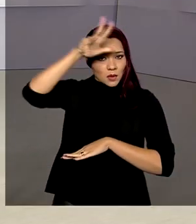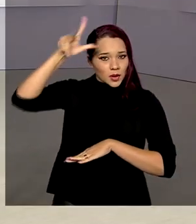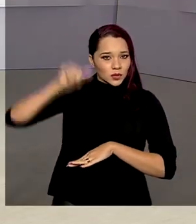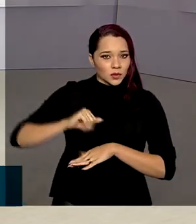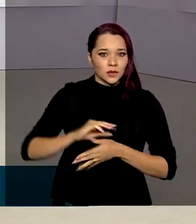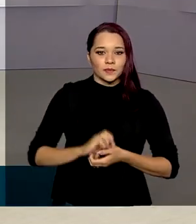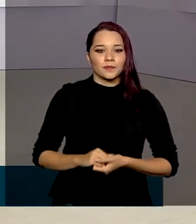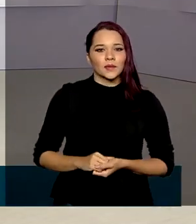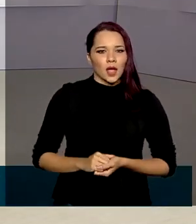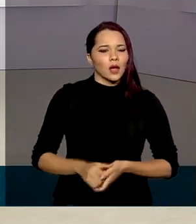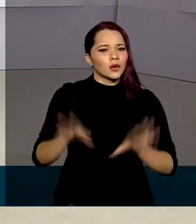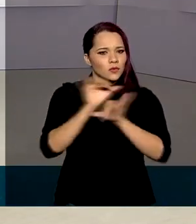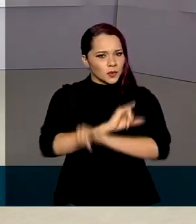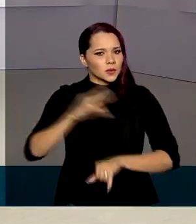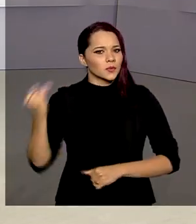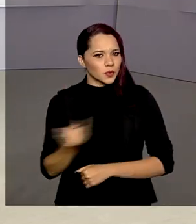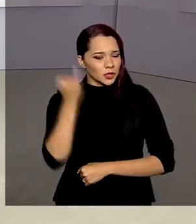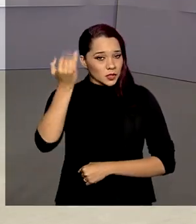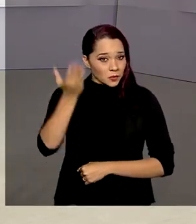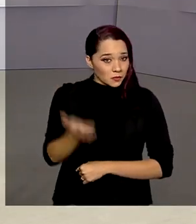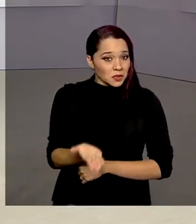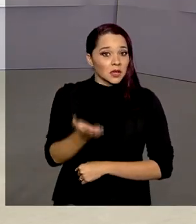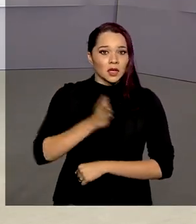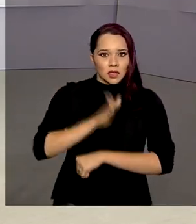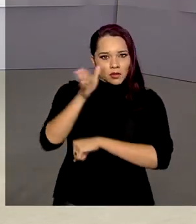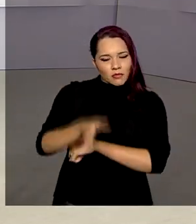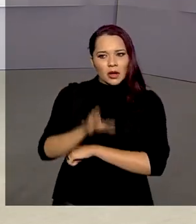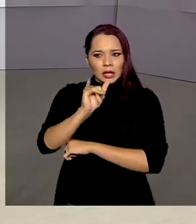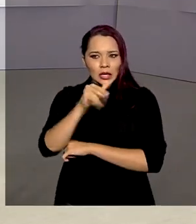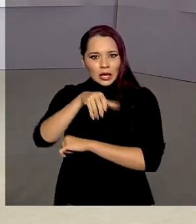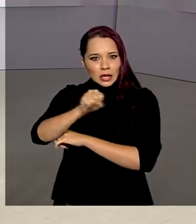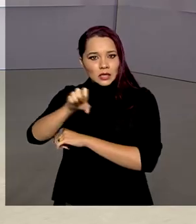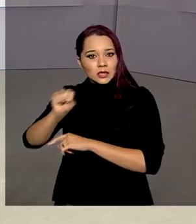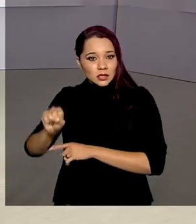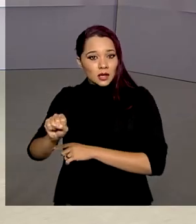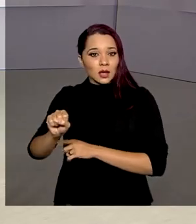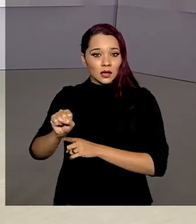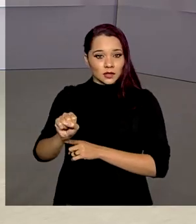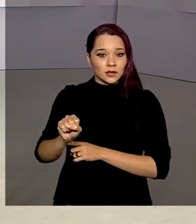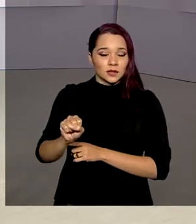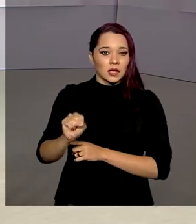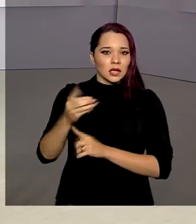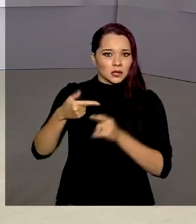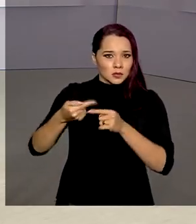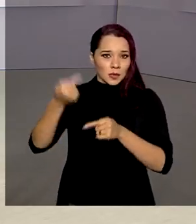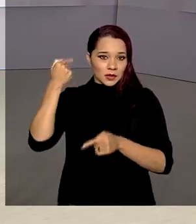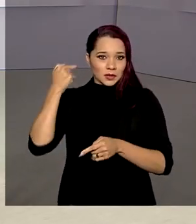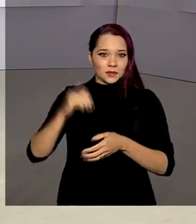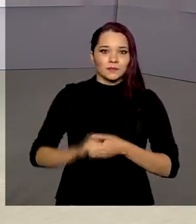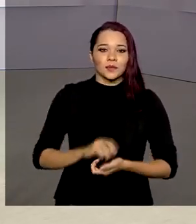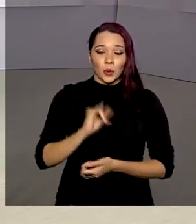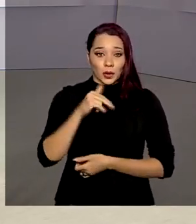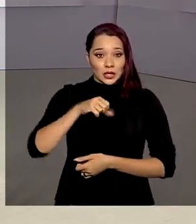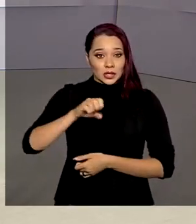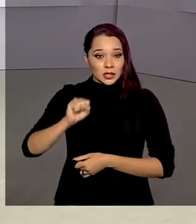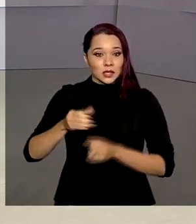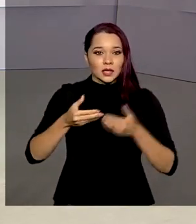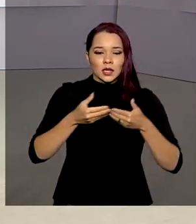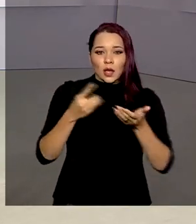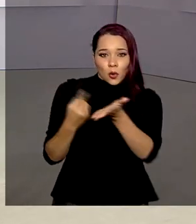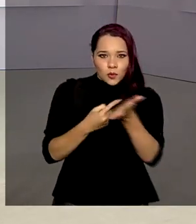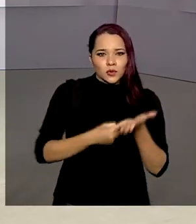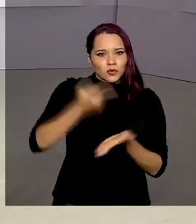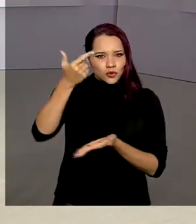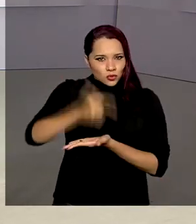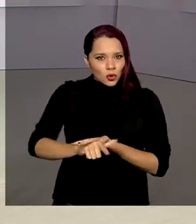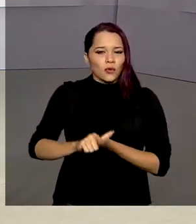Agora uma informação importante para você que procurou atendimento nas agências da Previdência nos últimos dias. O INSS está reagendando